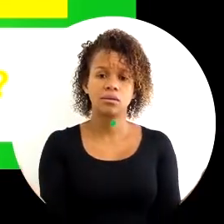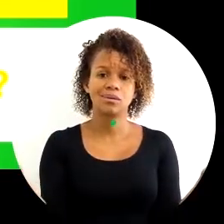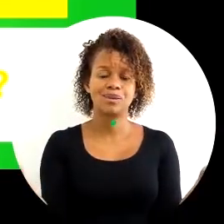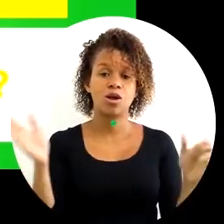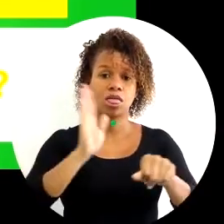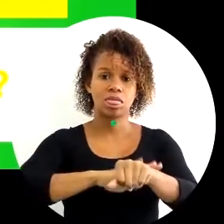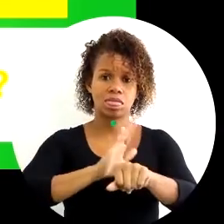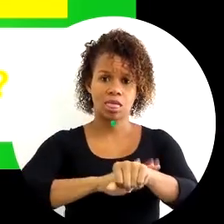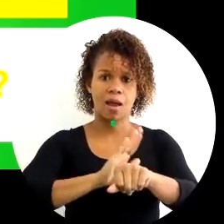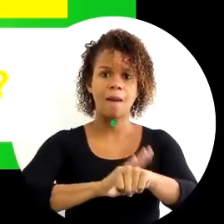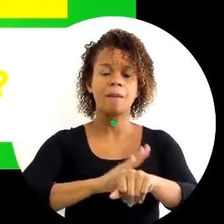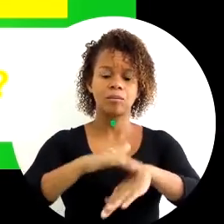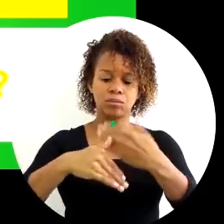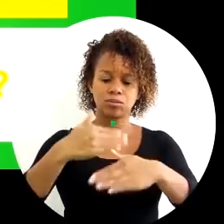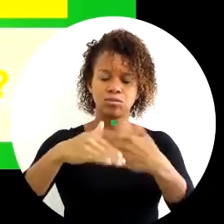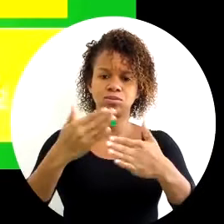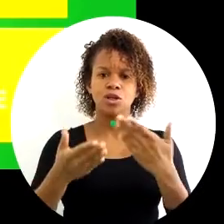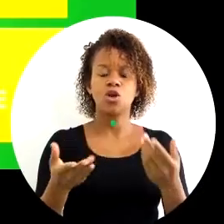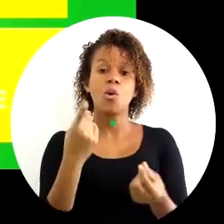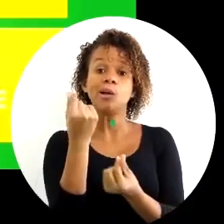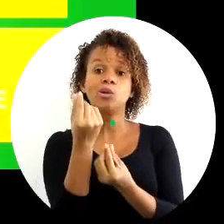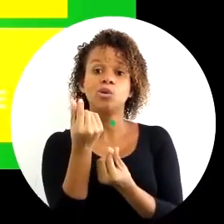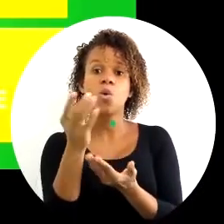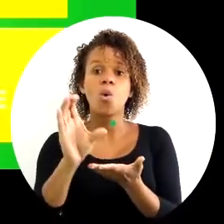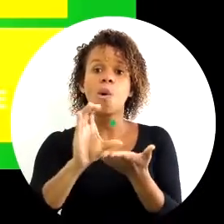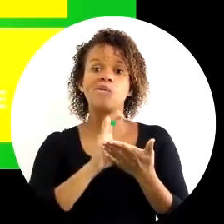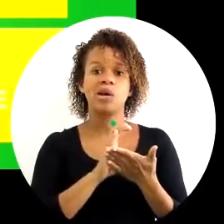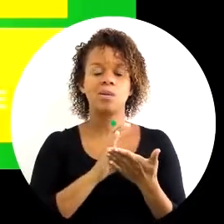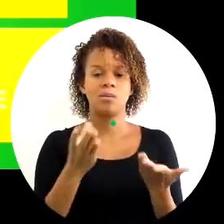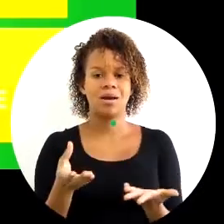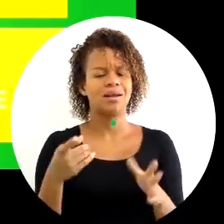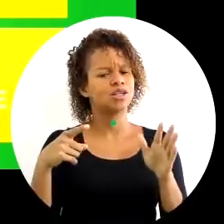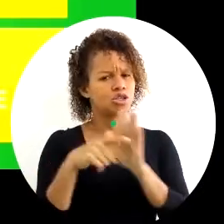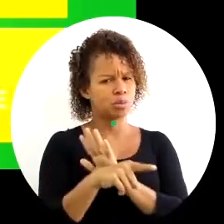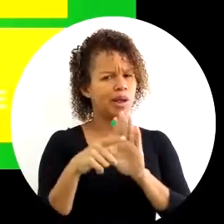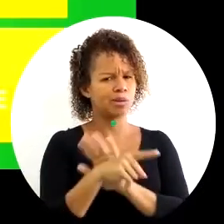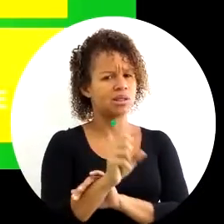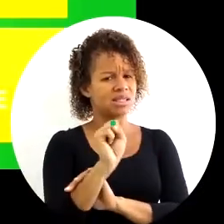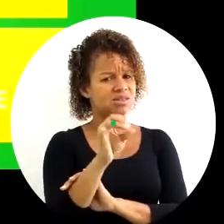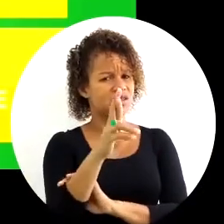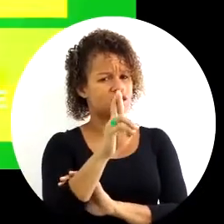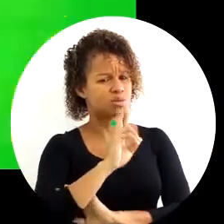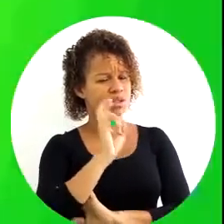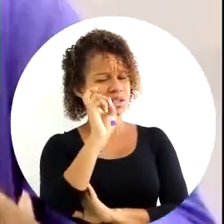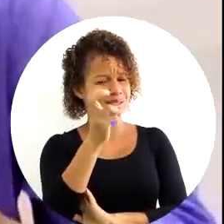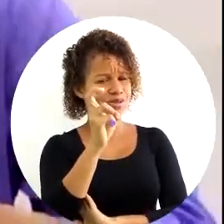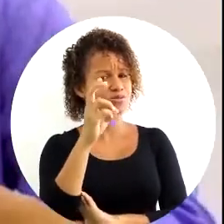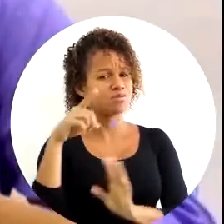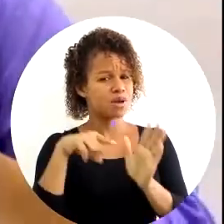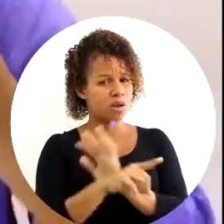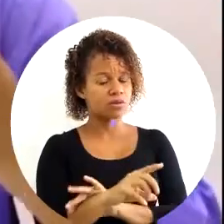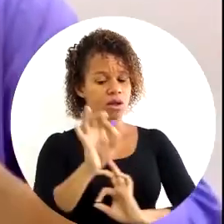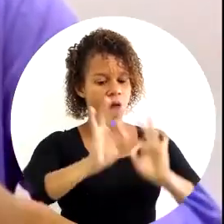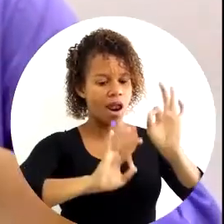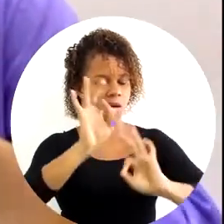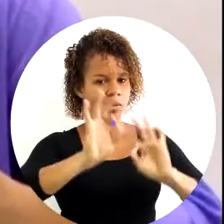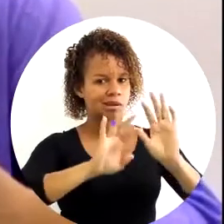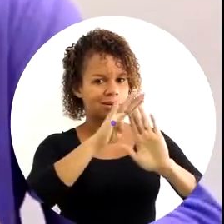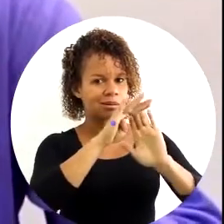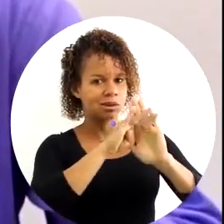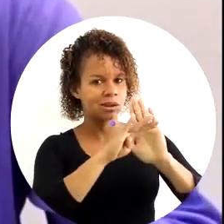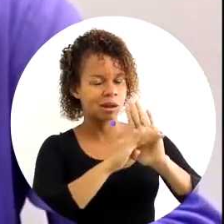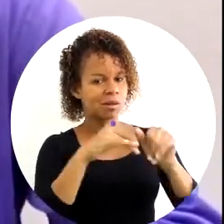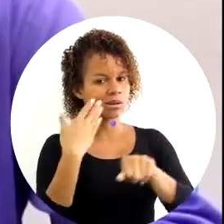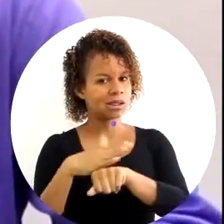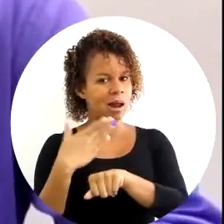tempo isso vai durar? E quanto vai custar o treinamento? Essas perguntas, se você responder essas cinco perguntas, você vai estar elaborando um